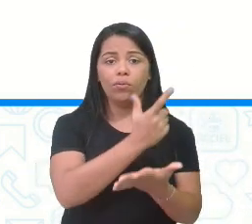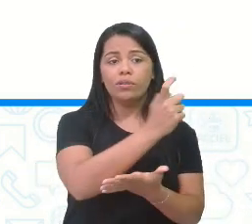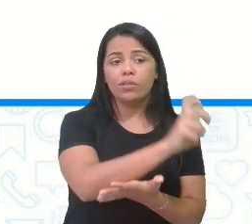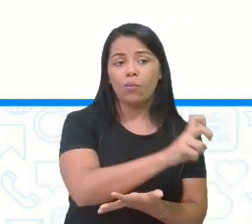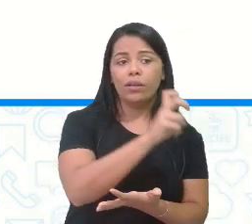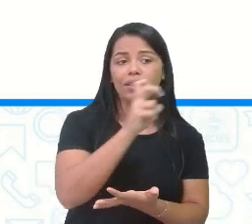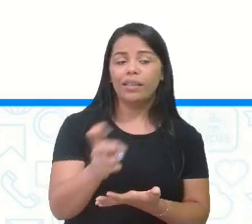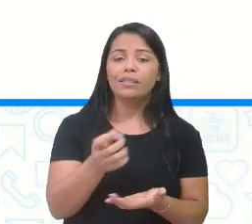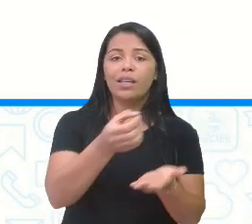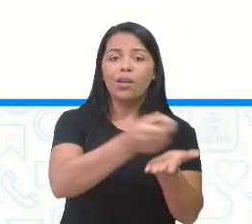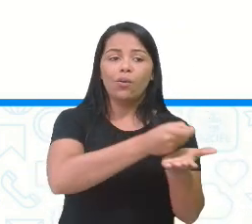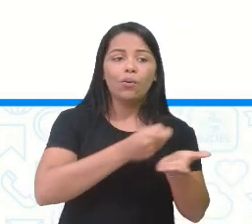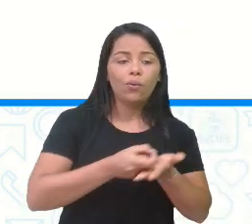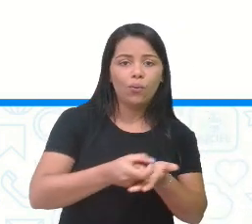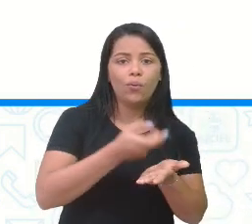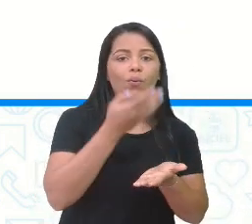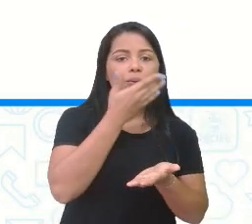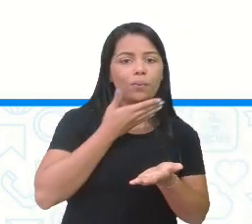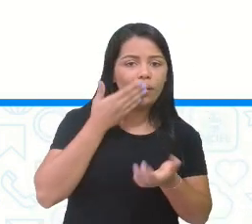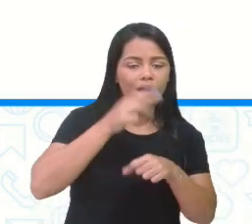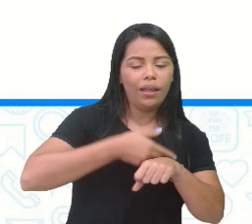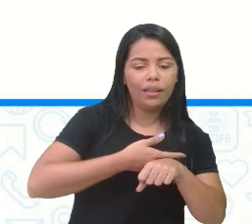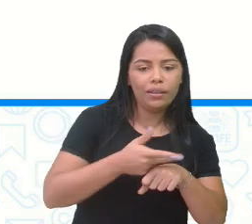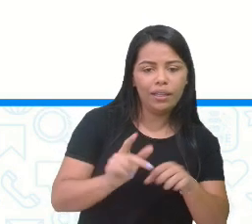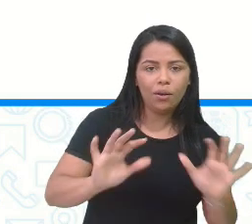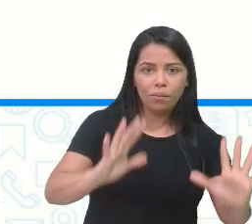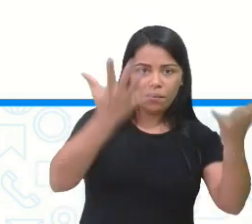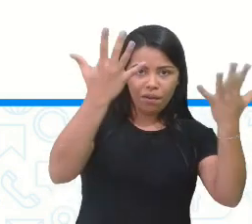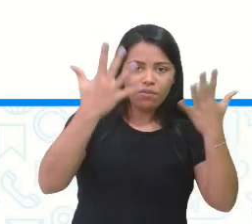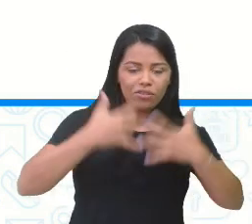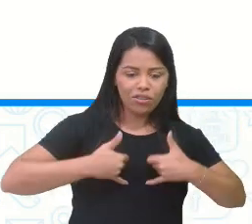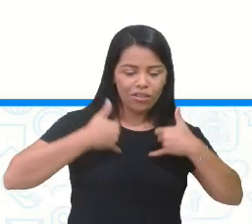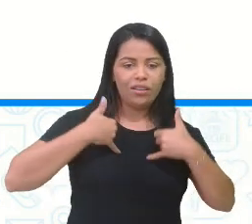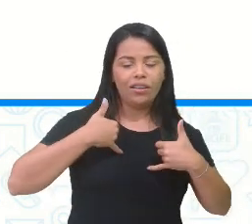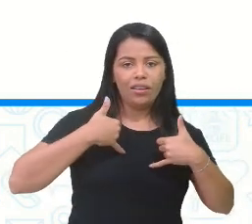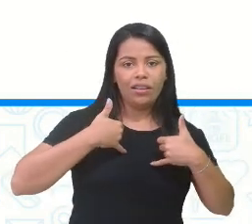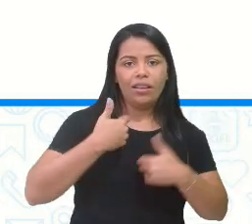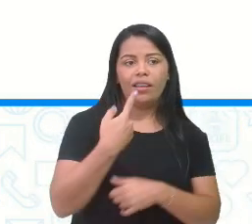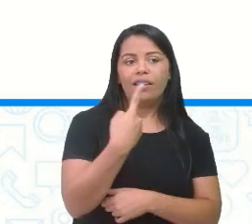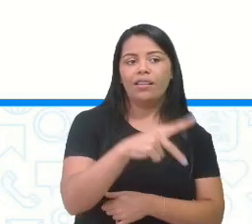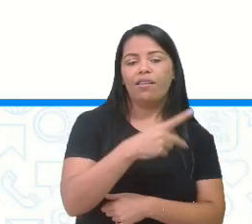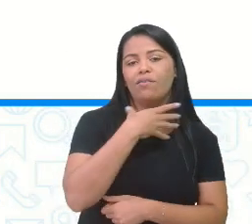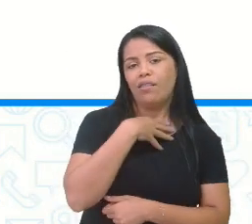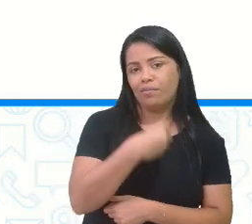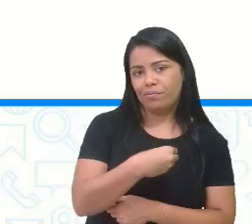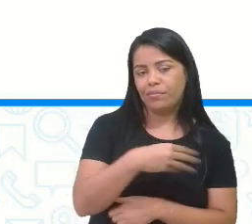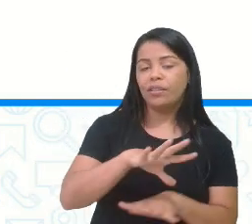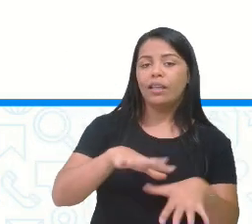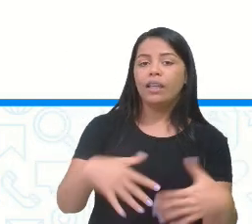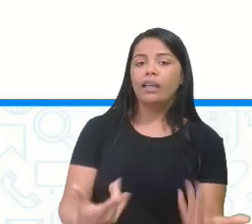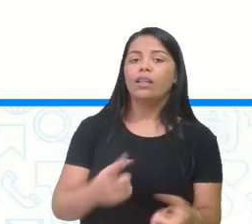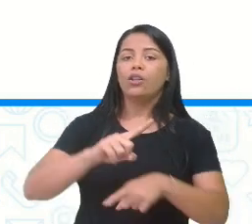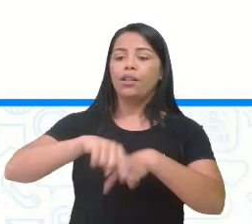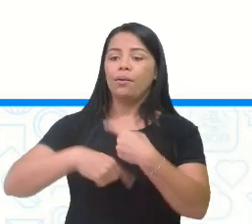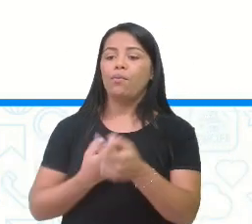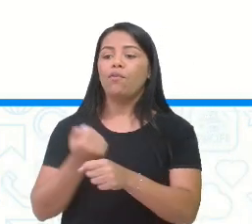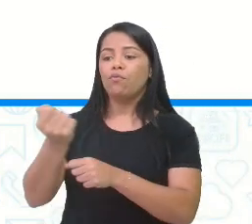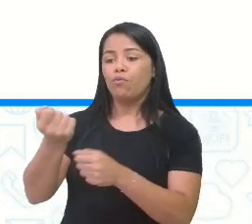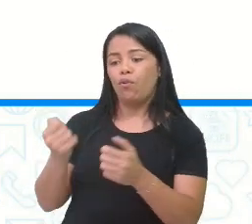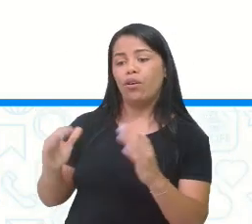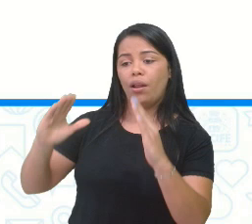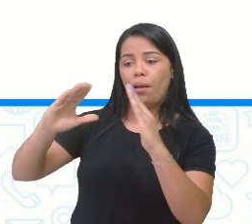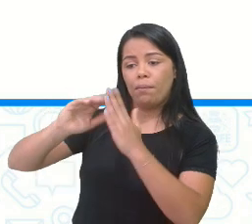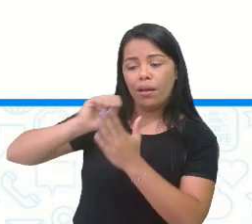a festa de aniversário da sua filha. Depois, ela voltou à padaria e comprou 32 bem